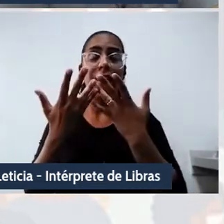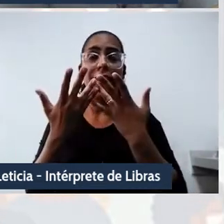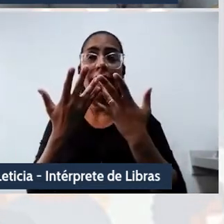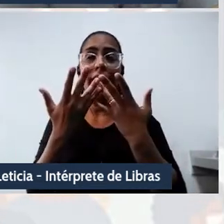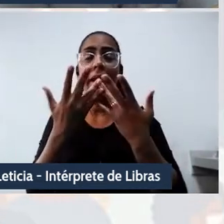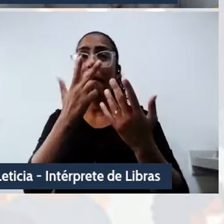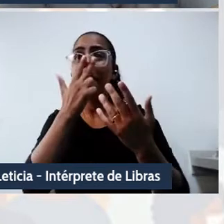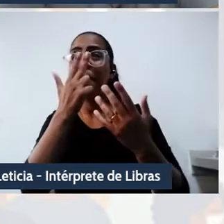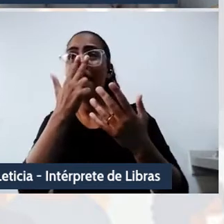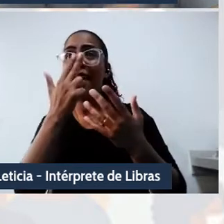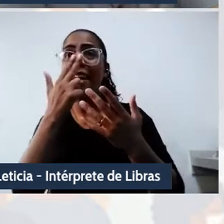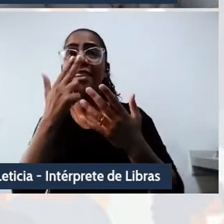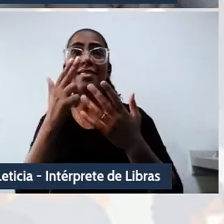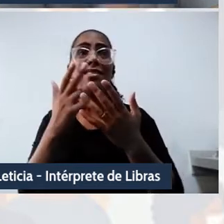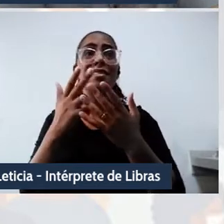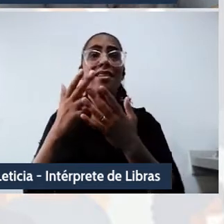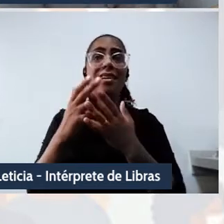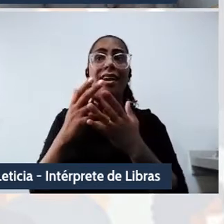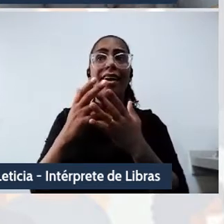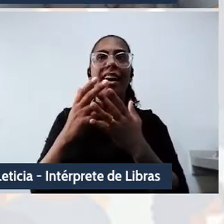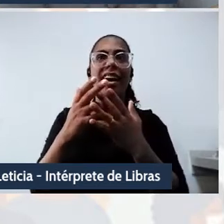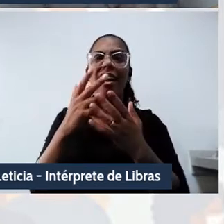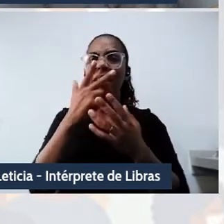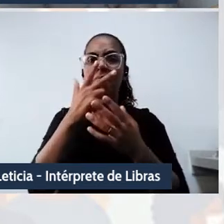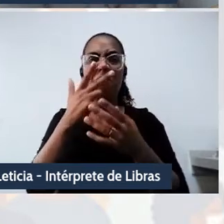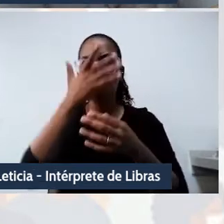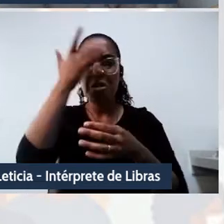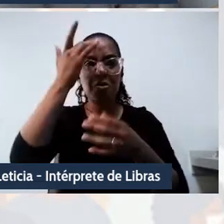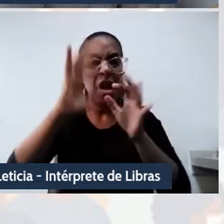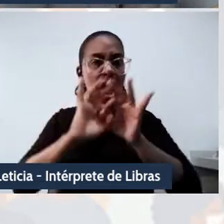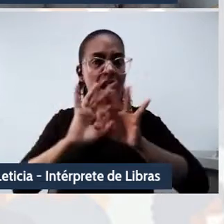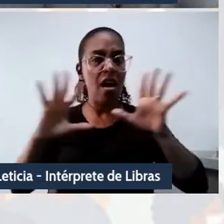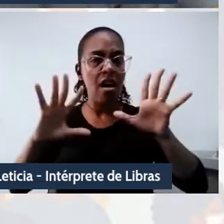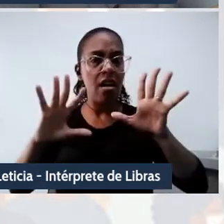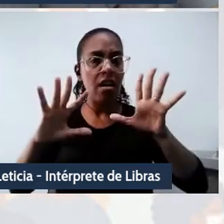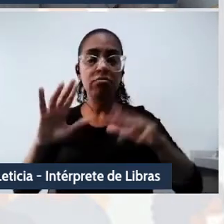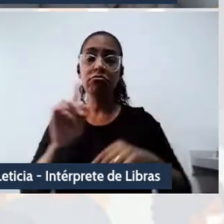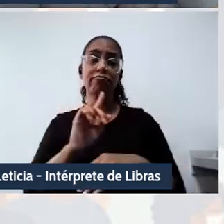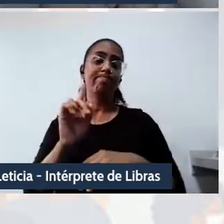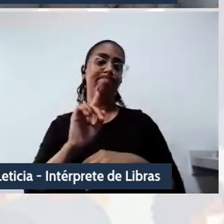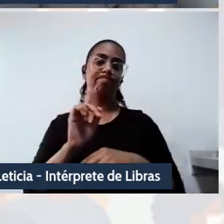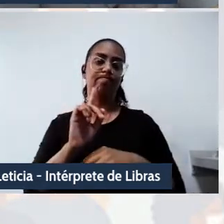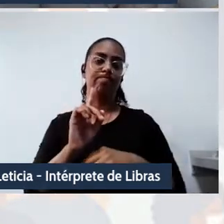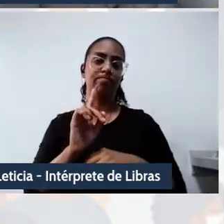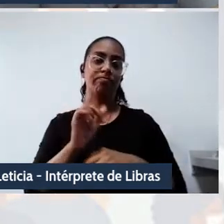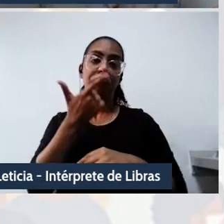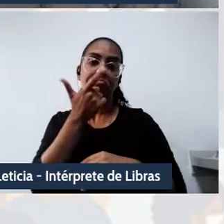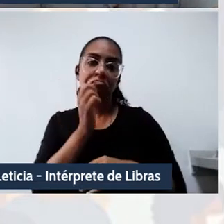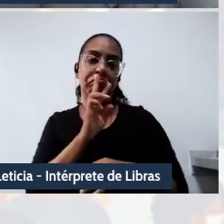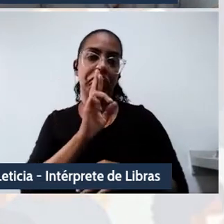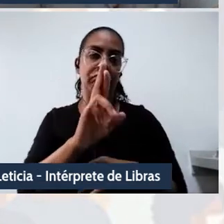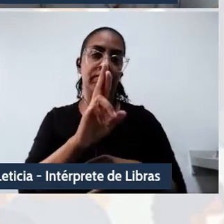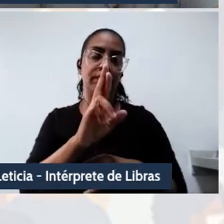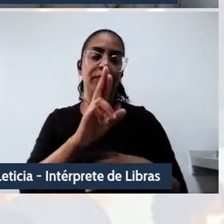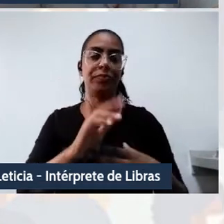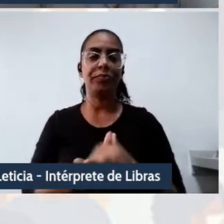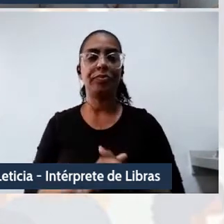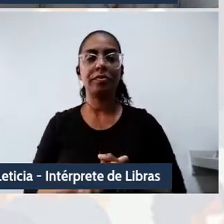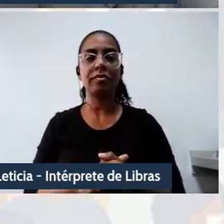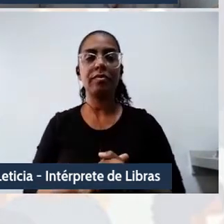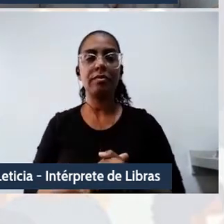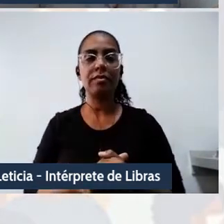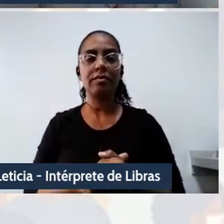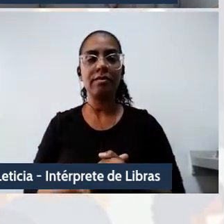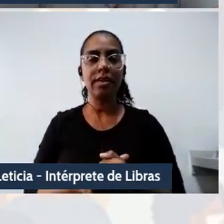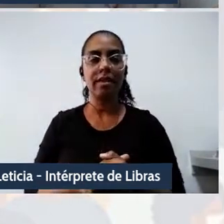com o direito de resposta livre e inovadora do ser humano. Em outras palavras, a estaticização